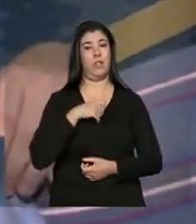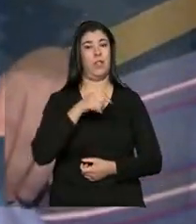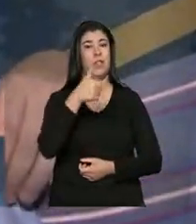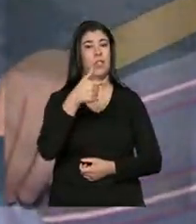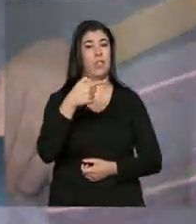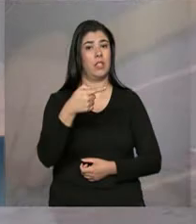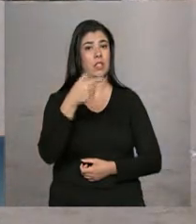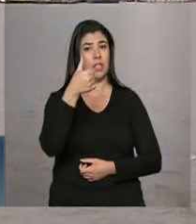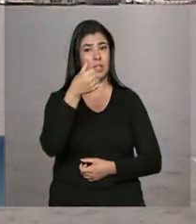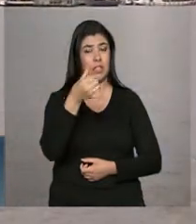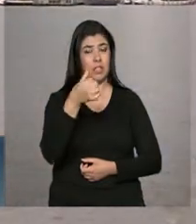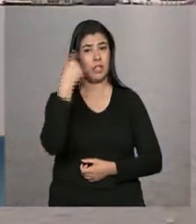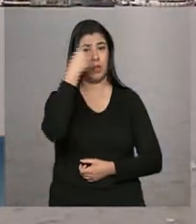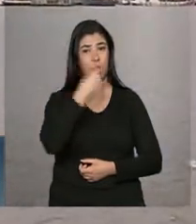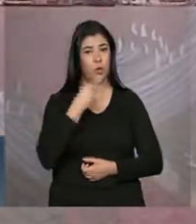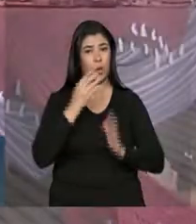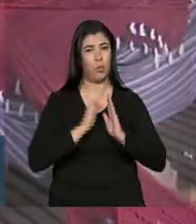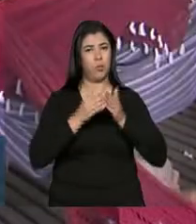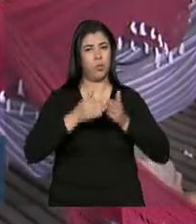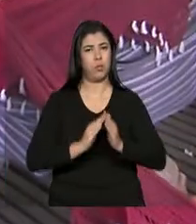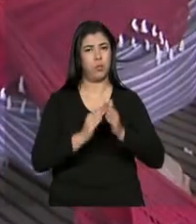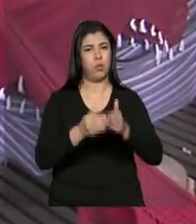horas de barco saindo de Belém.